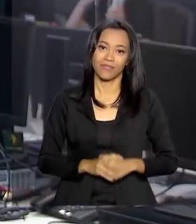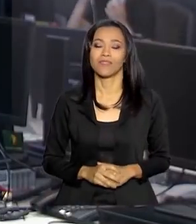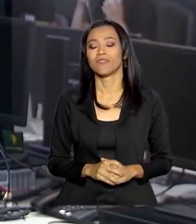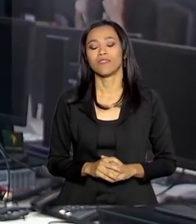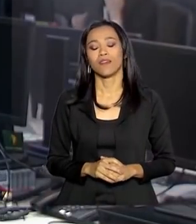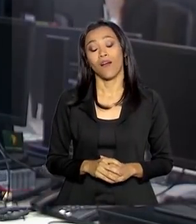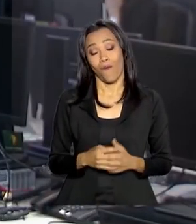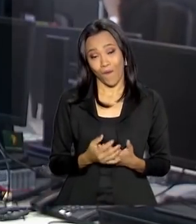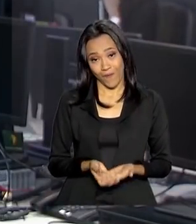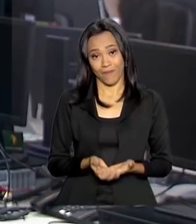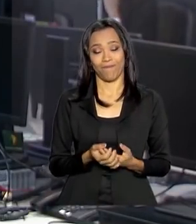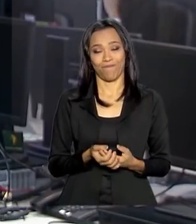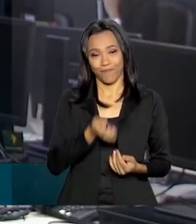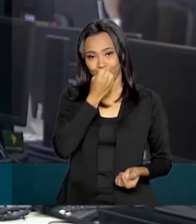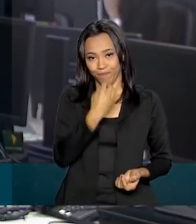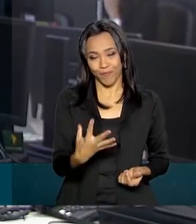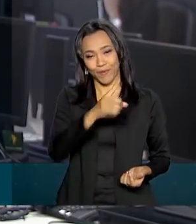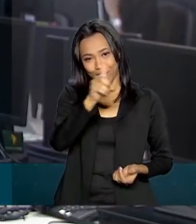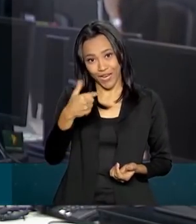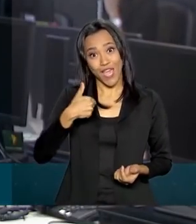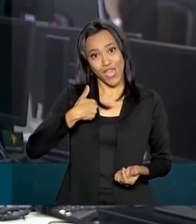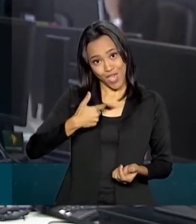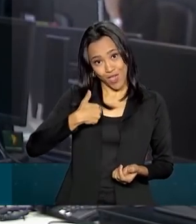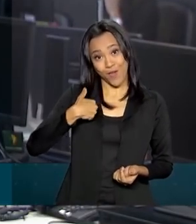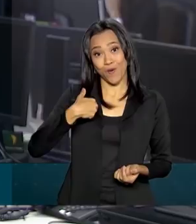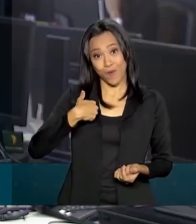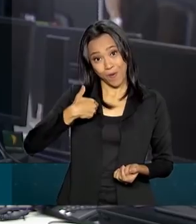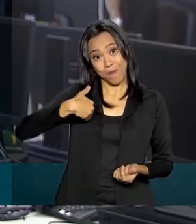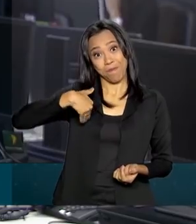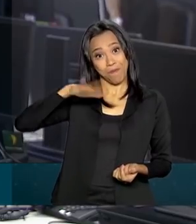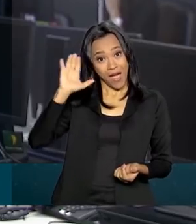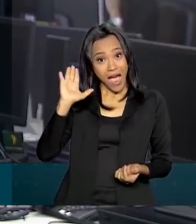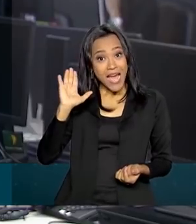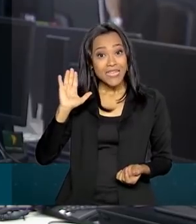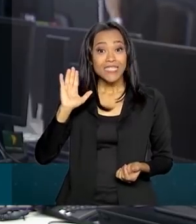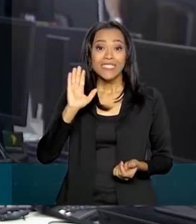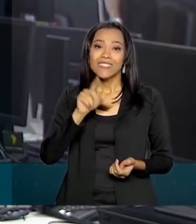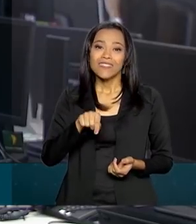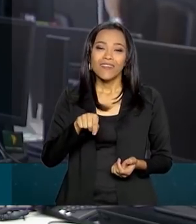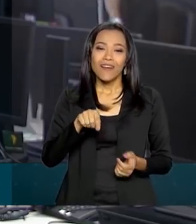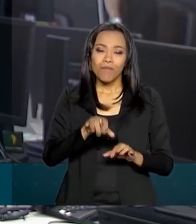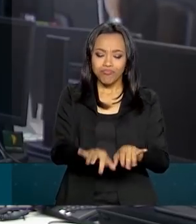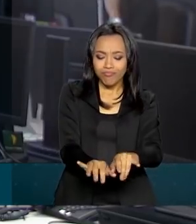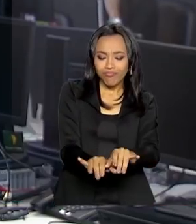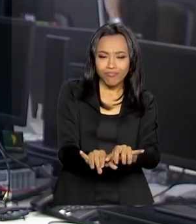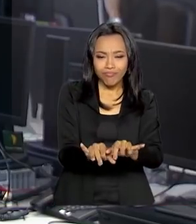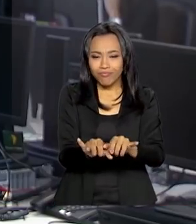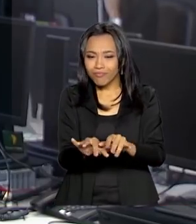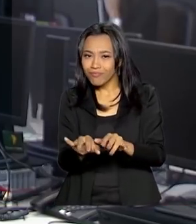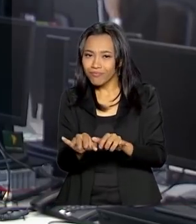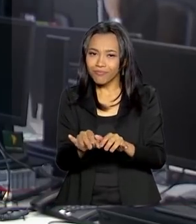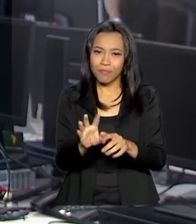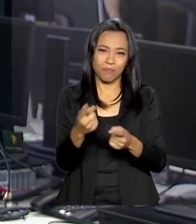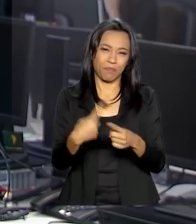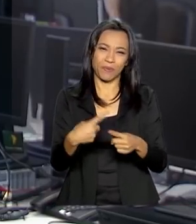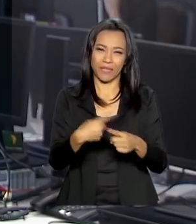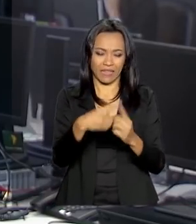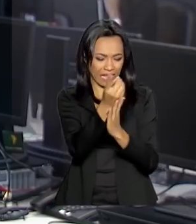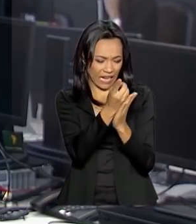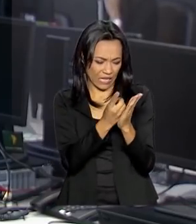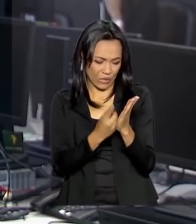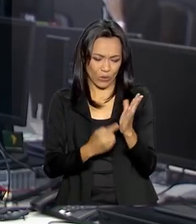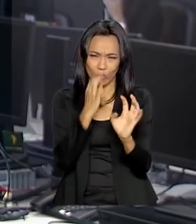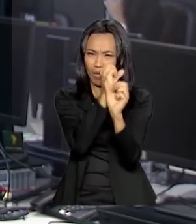Olha Carla, bom dia a você. Eu domino mais o universo virtual do que o mundo das declarações e